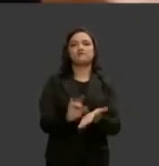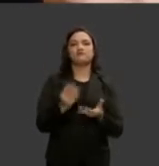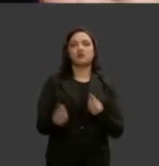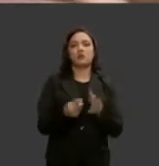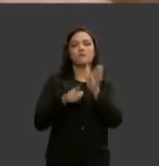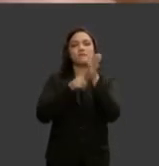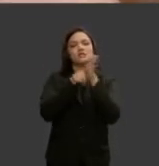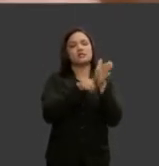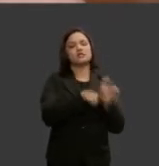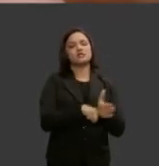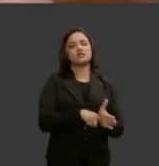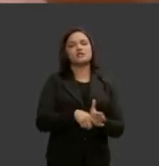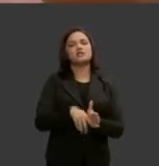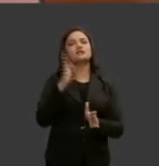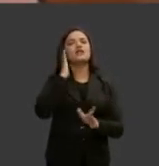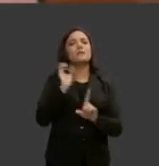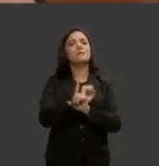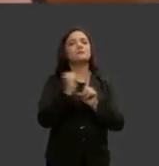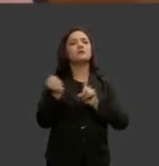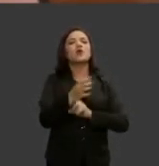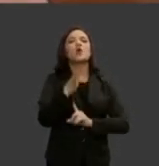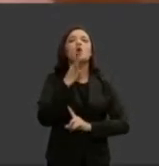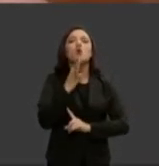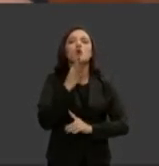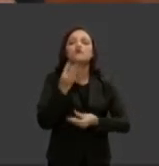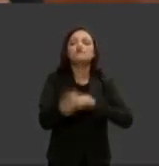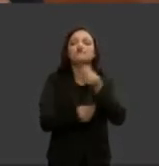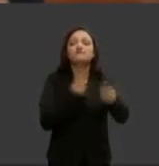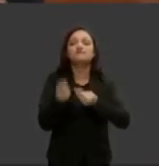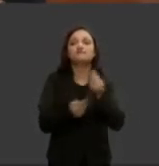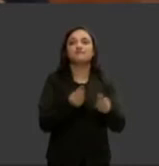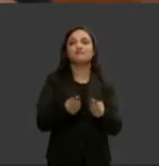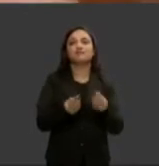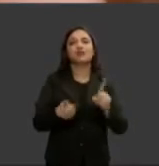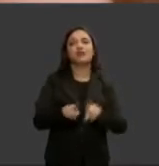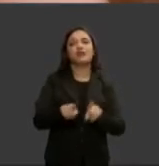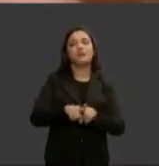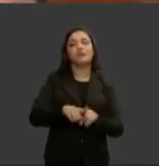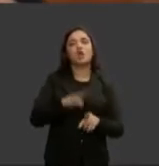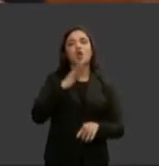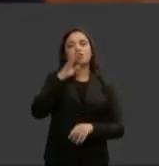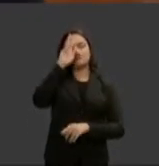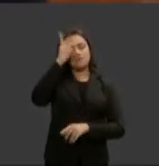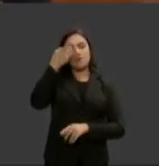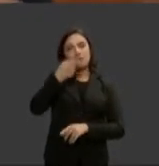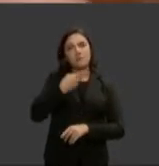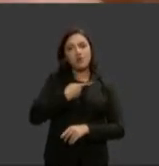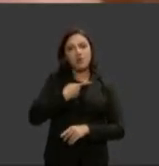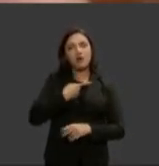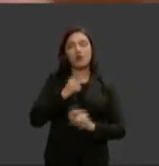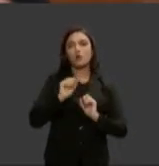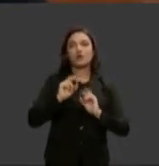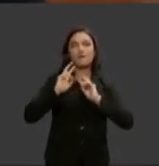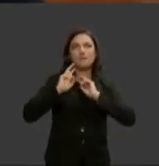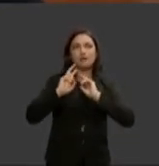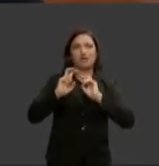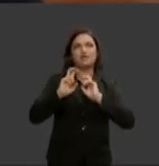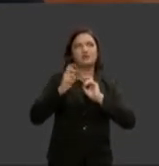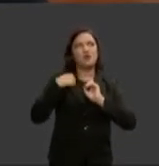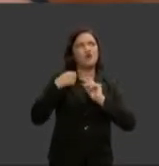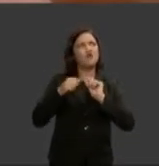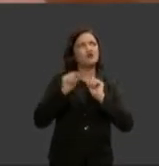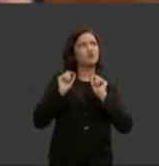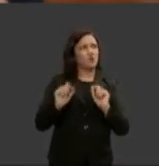conhecer a nossa sociedade e a gente tem que se conhecer se conhecer significa perceber a cada dia o que que nós estamos